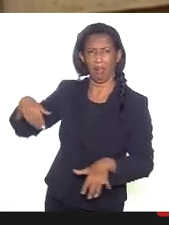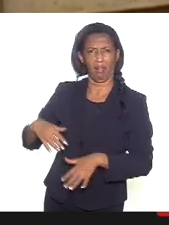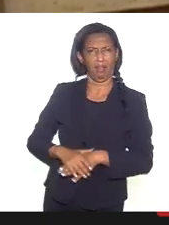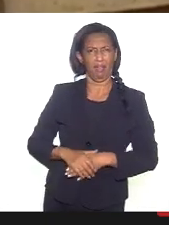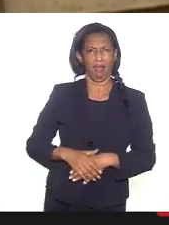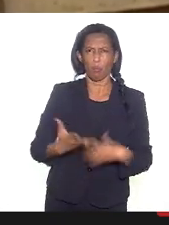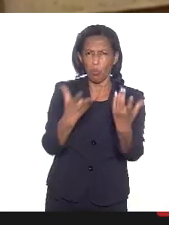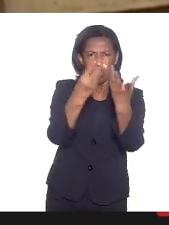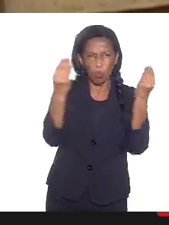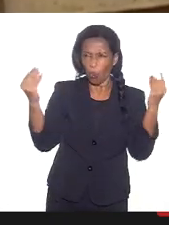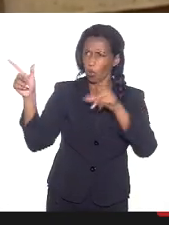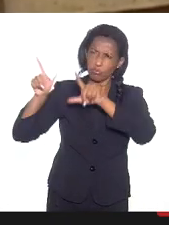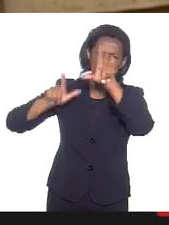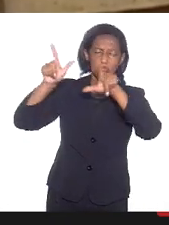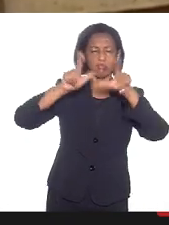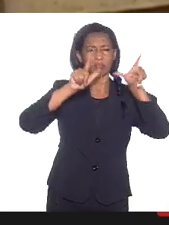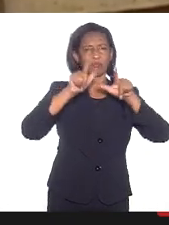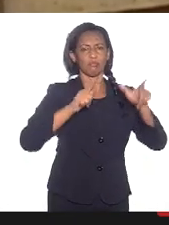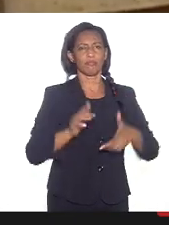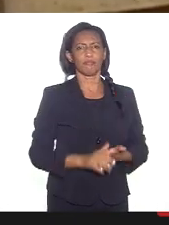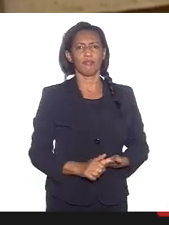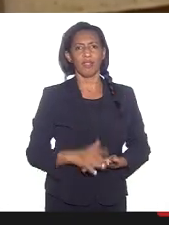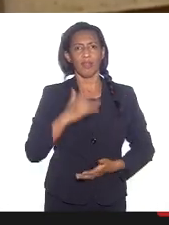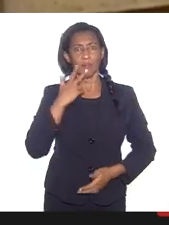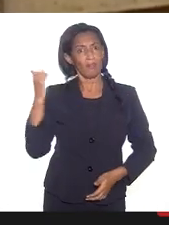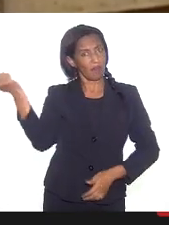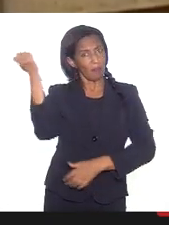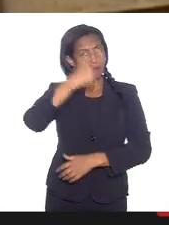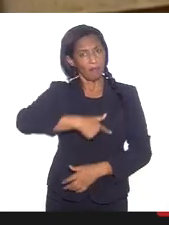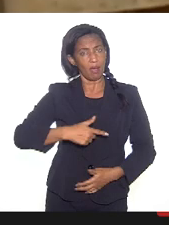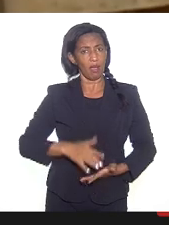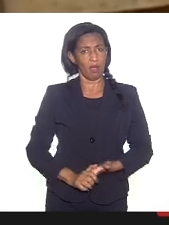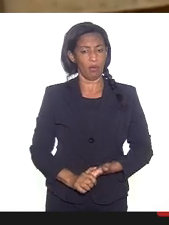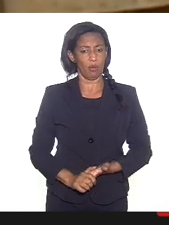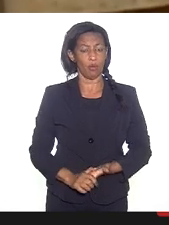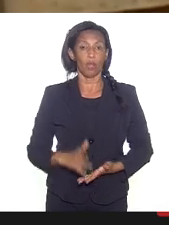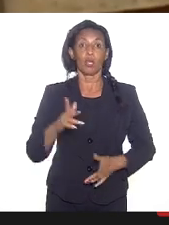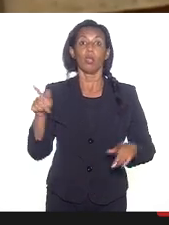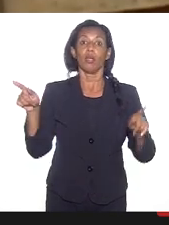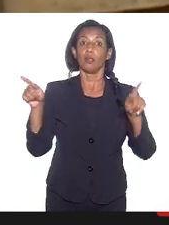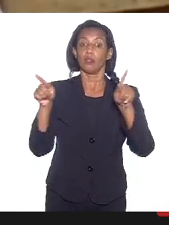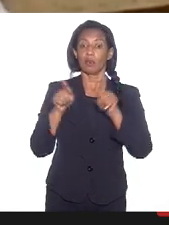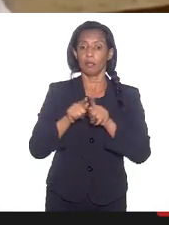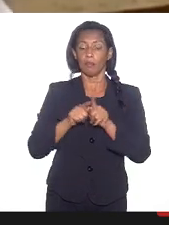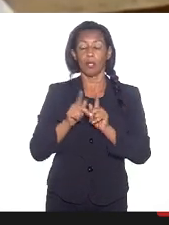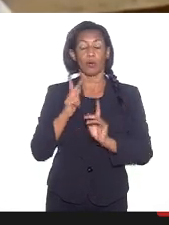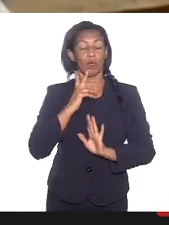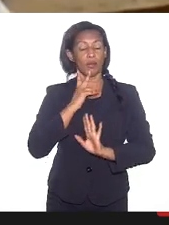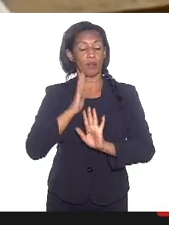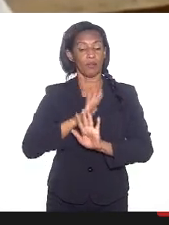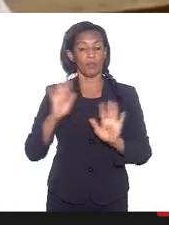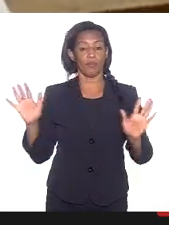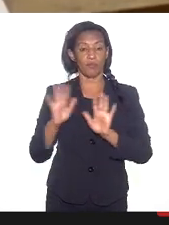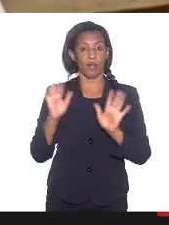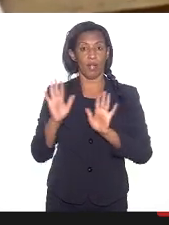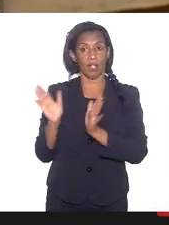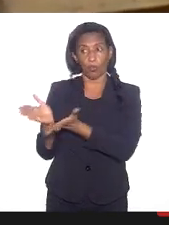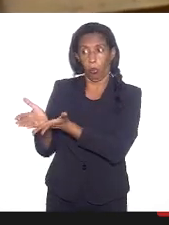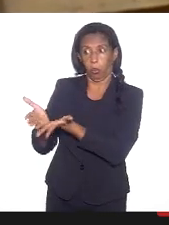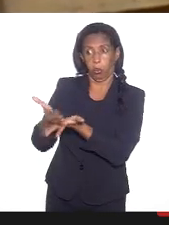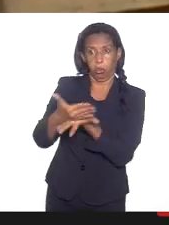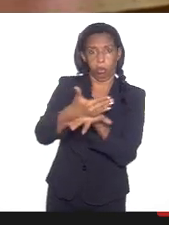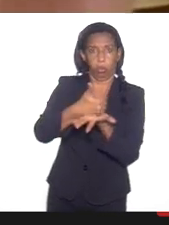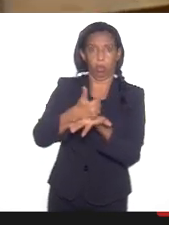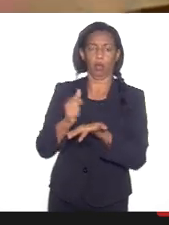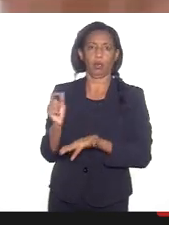dezenas de canais de televisão. Eu não quero me referir nem à utilização, do seu ponto de vista, de arrecadação de dinheiro,